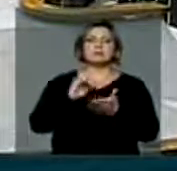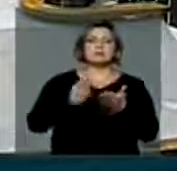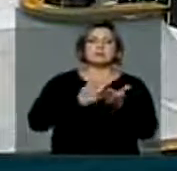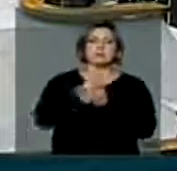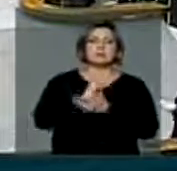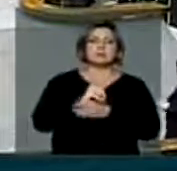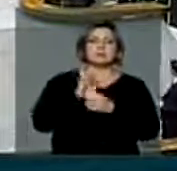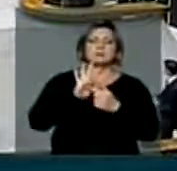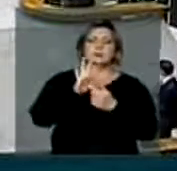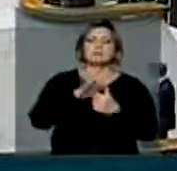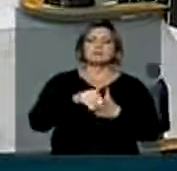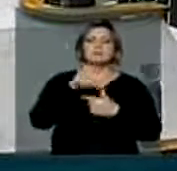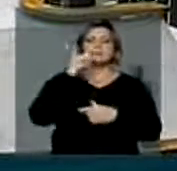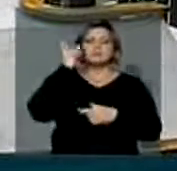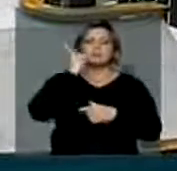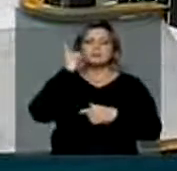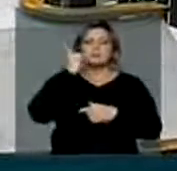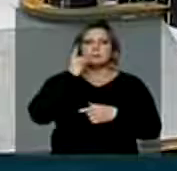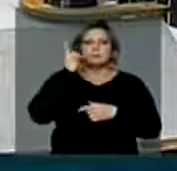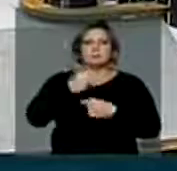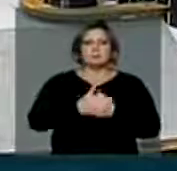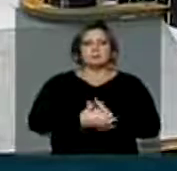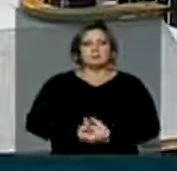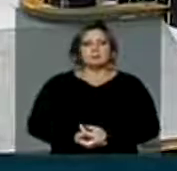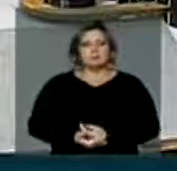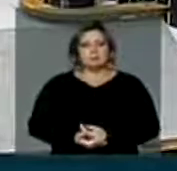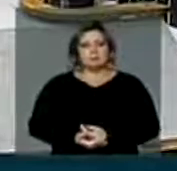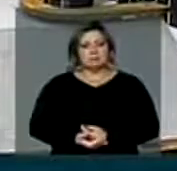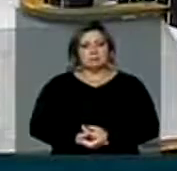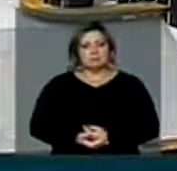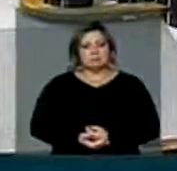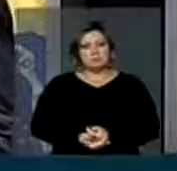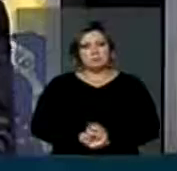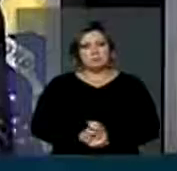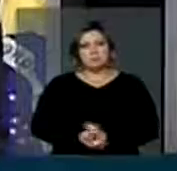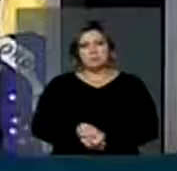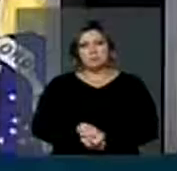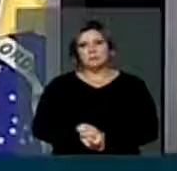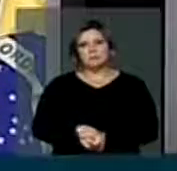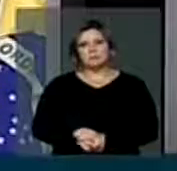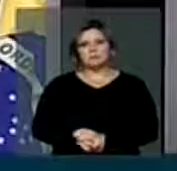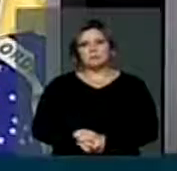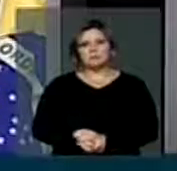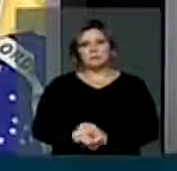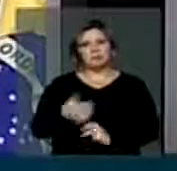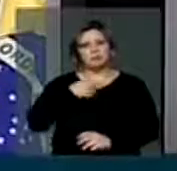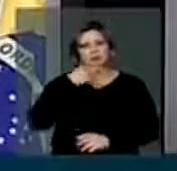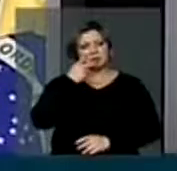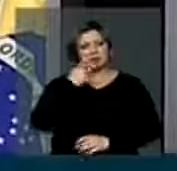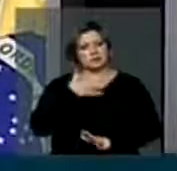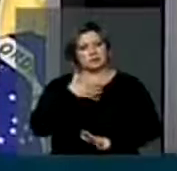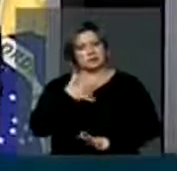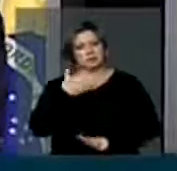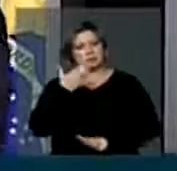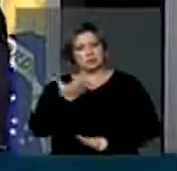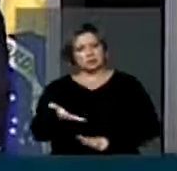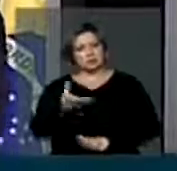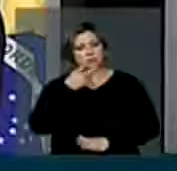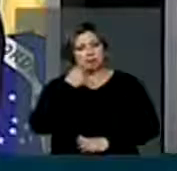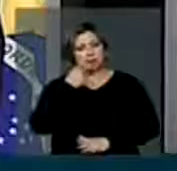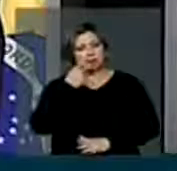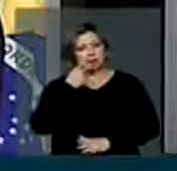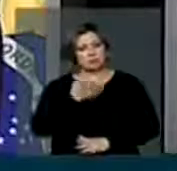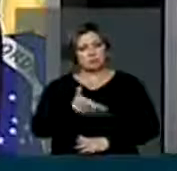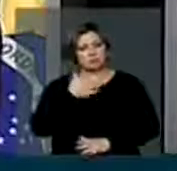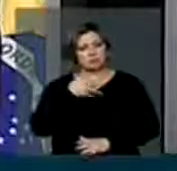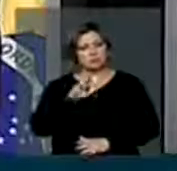foi aprovado simbolicamente pelos deputados. O estava escrito e eu pedi a palavra, não me deu a palavra. Para não criar problema na votação,